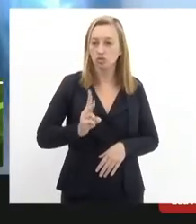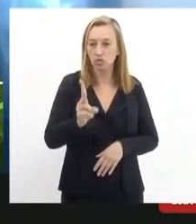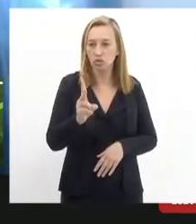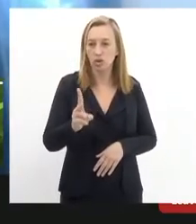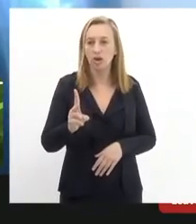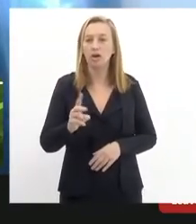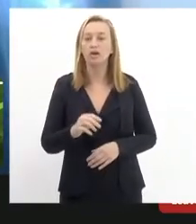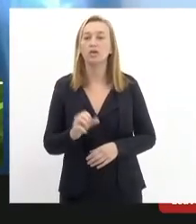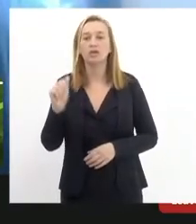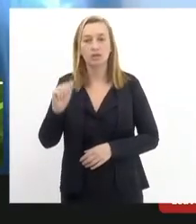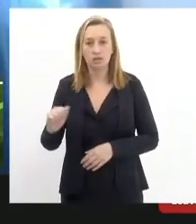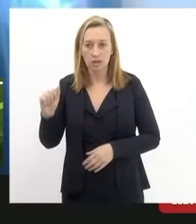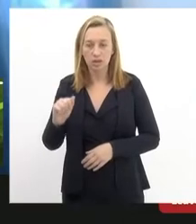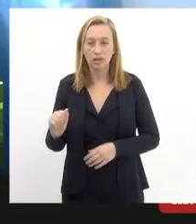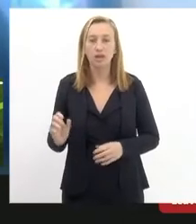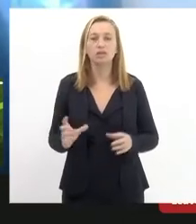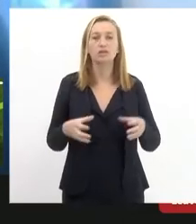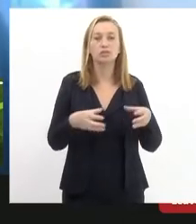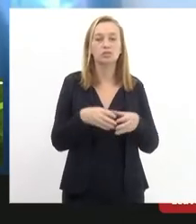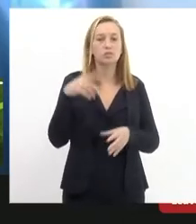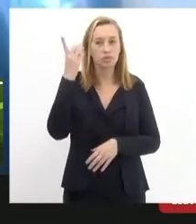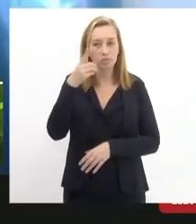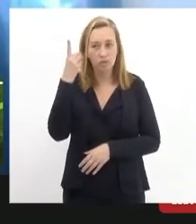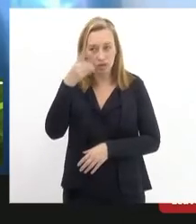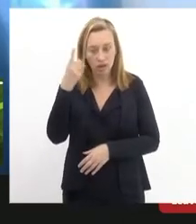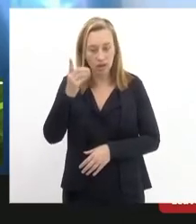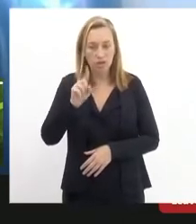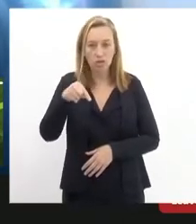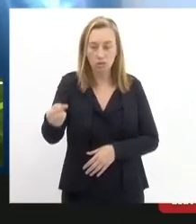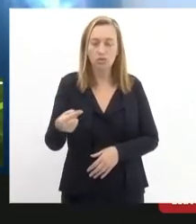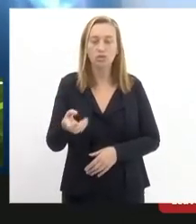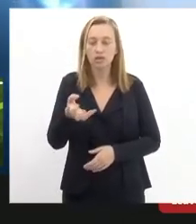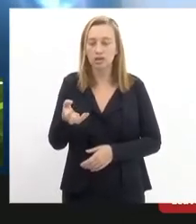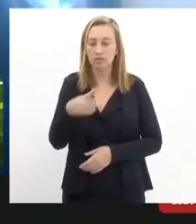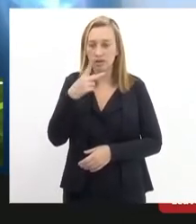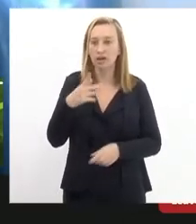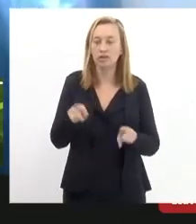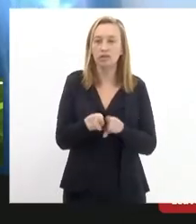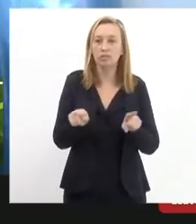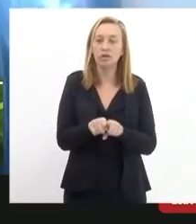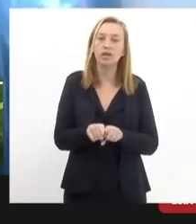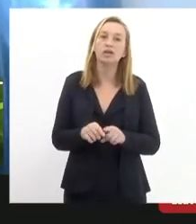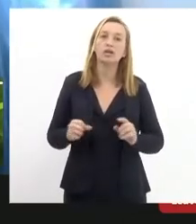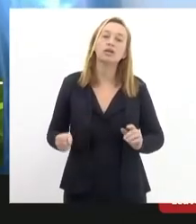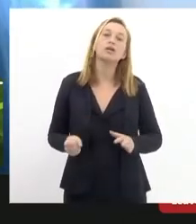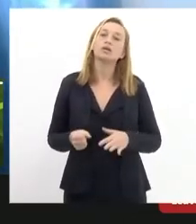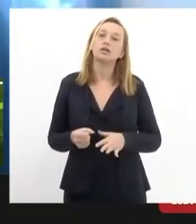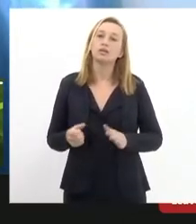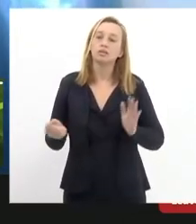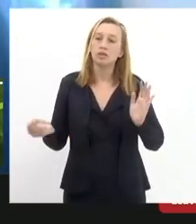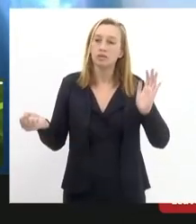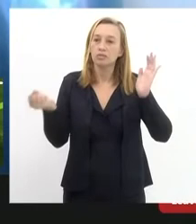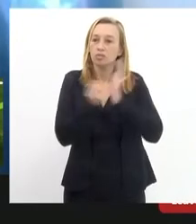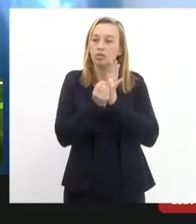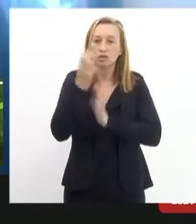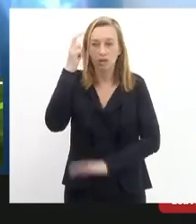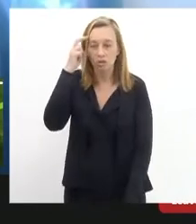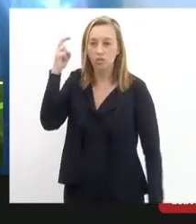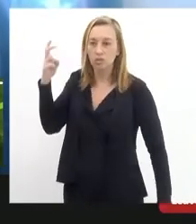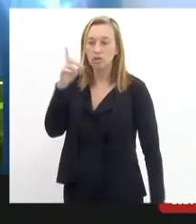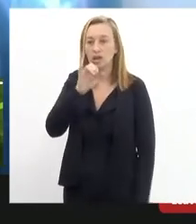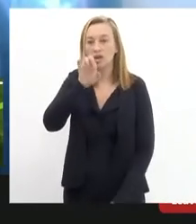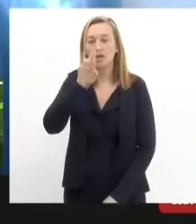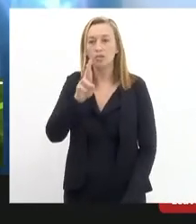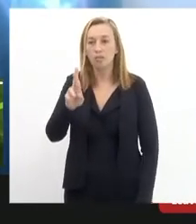associações parlamentares e outros do MP também do patrimônio da Cultura também que o Eliomar convidou várias